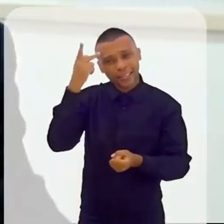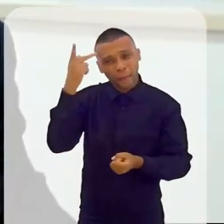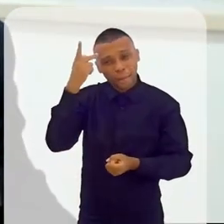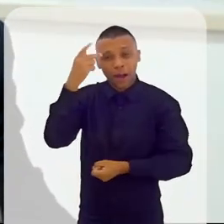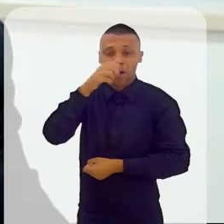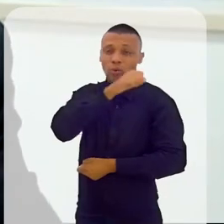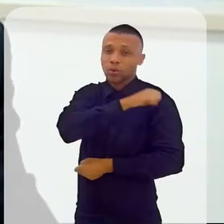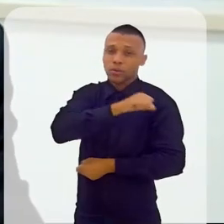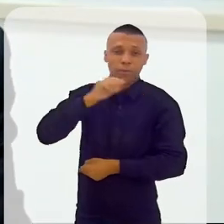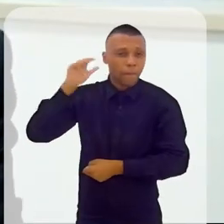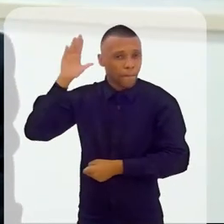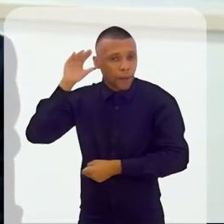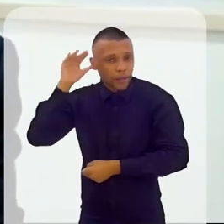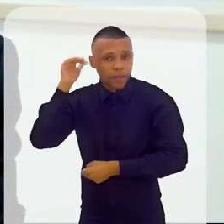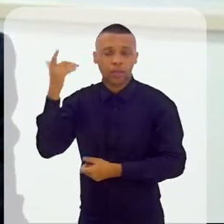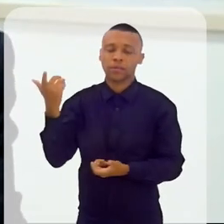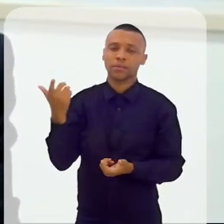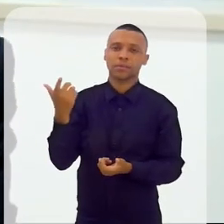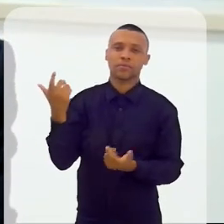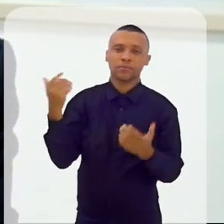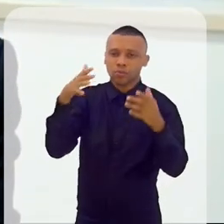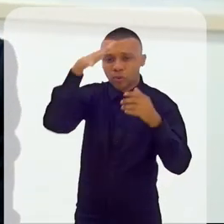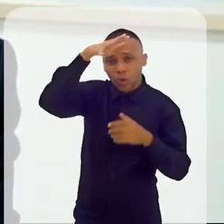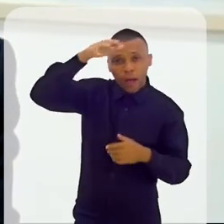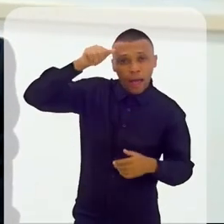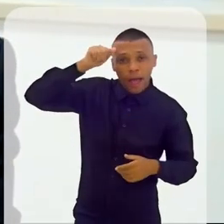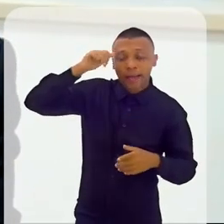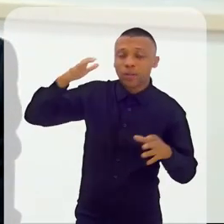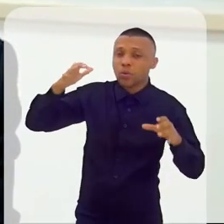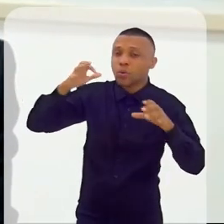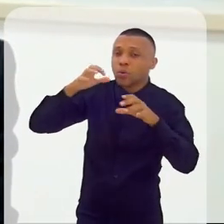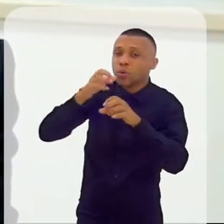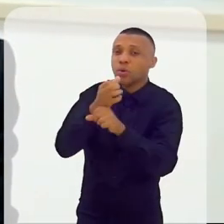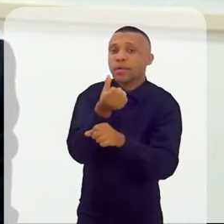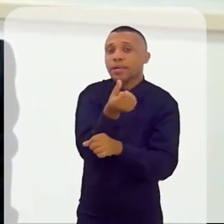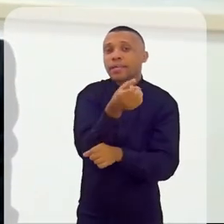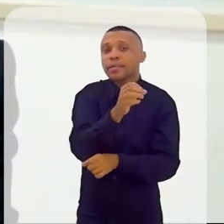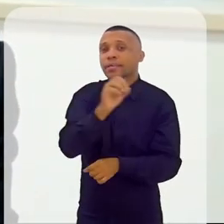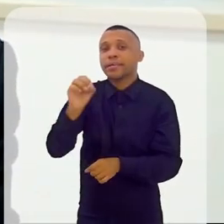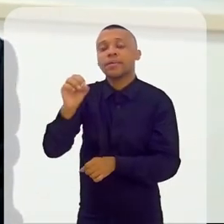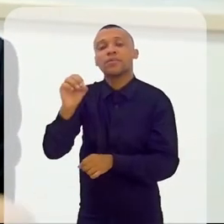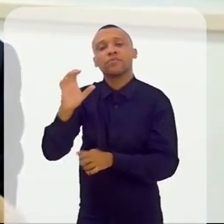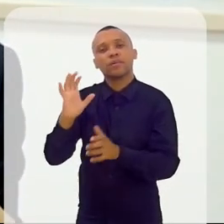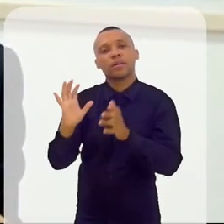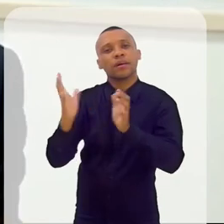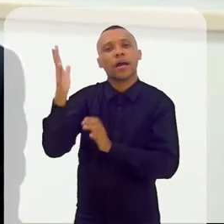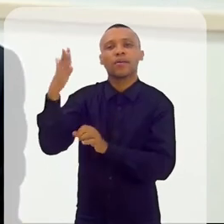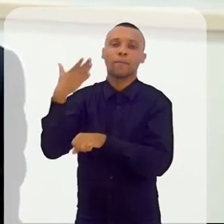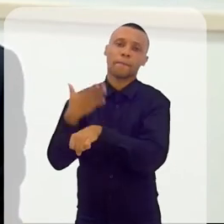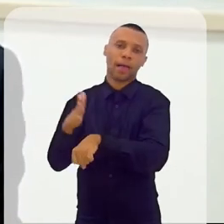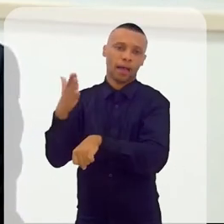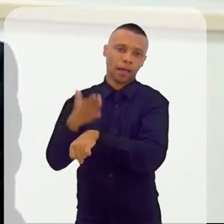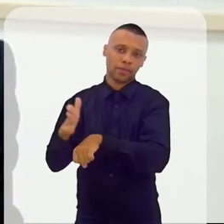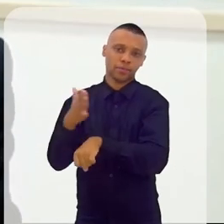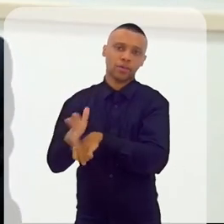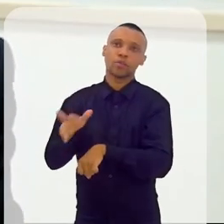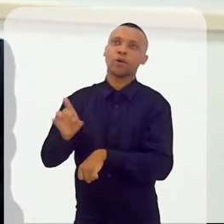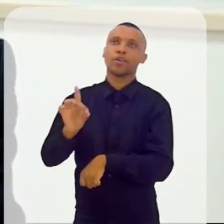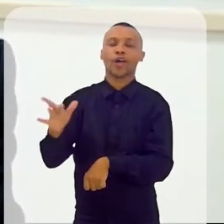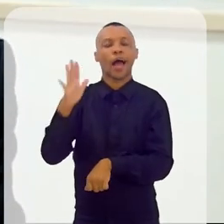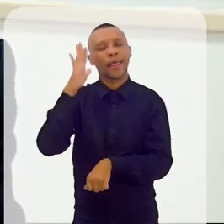do Rio, do Mato Grosso, do Rondônia, do Acre. Tem mais de 600 casos práticos. Não é